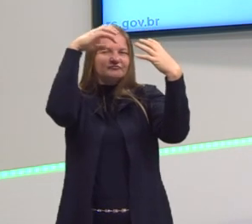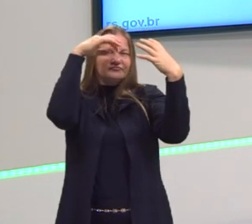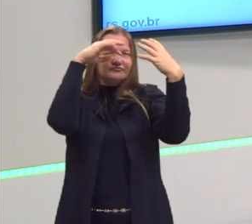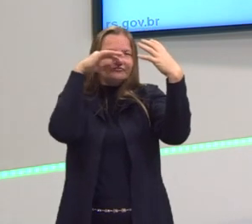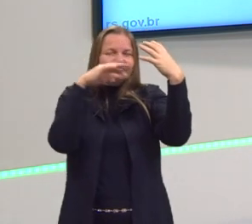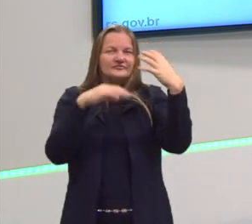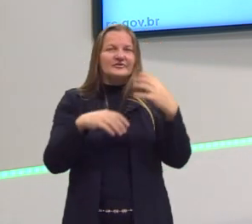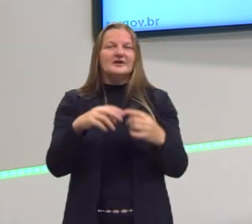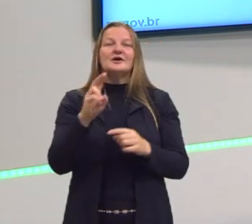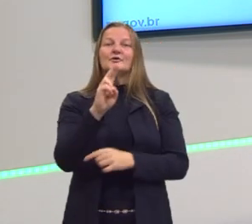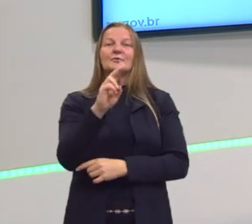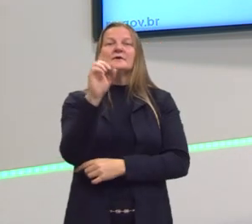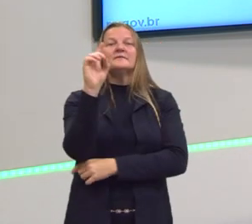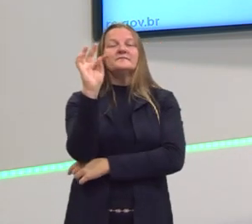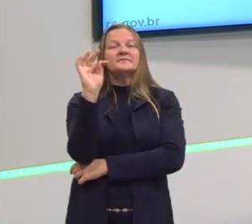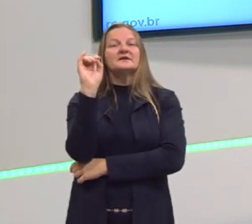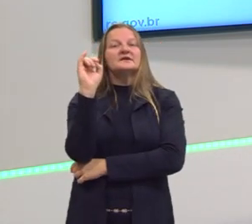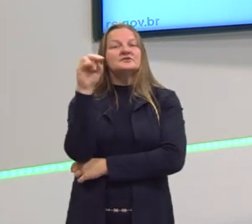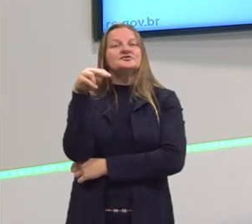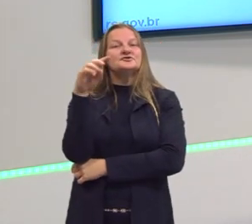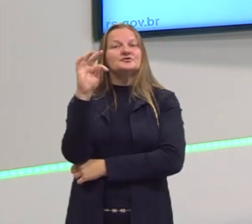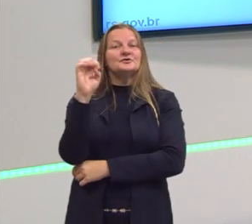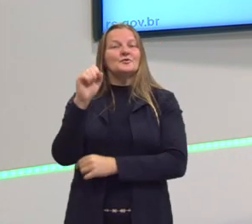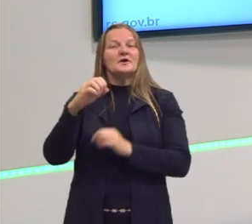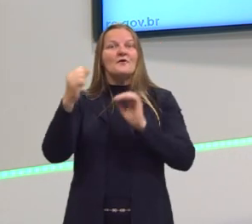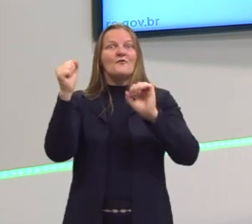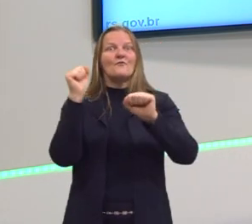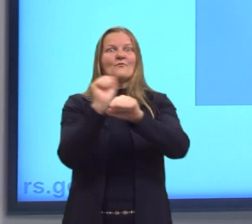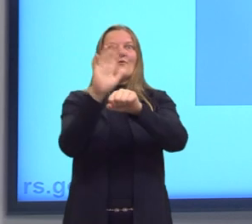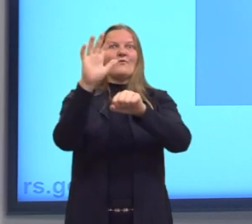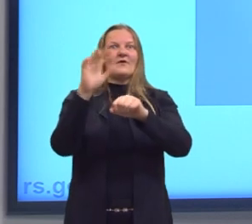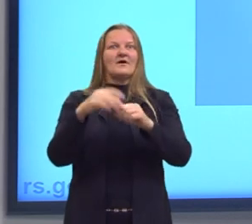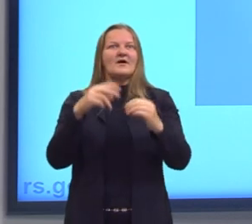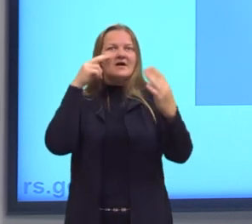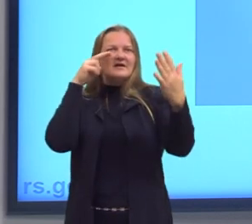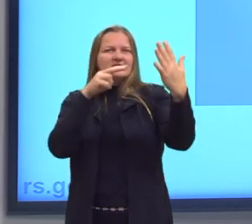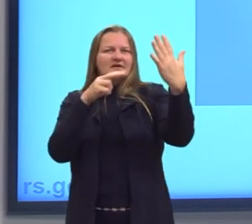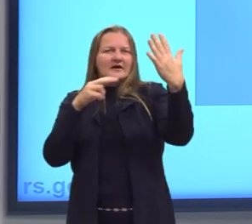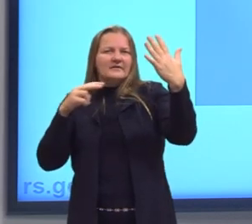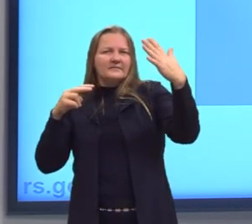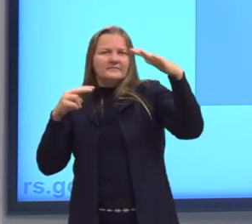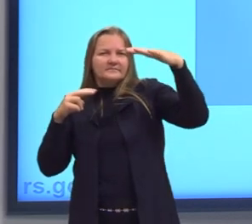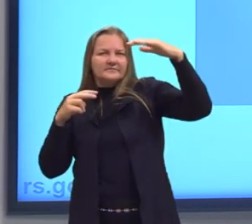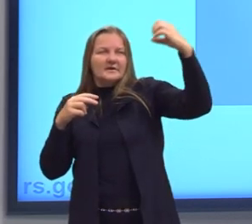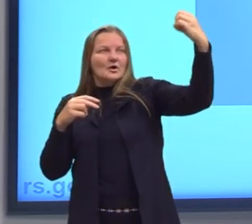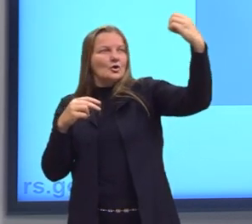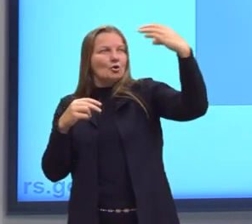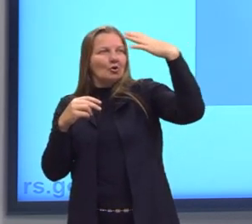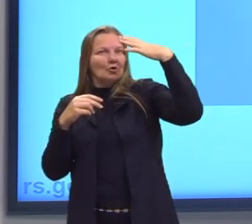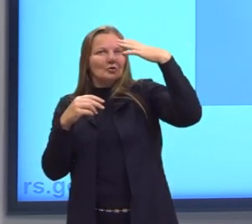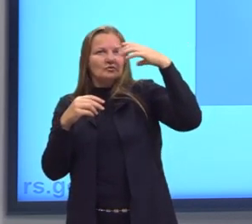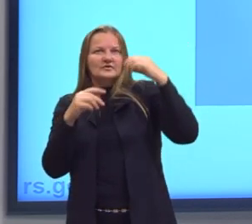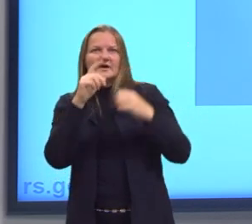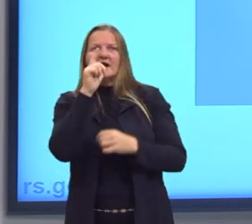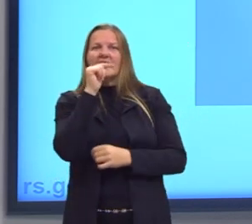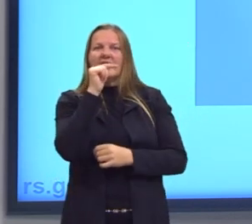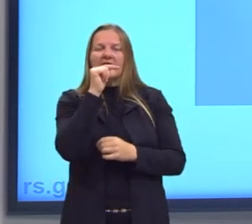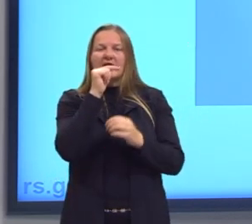E isso é o efeito Tyndall. É essa capacidade de enxergar a luz através de uma